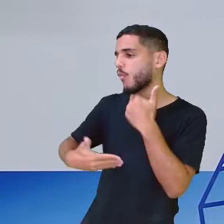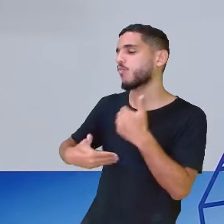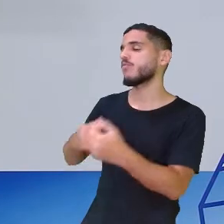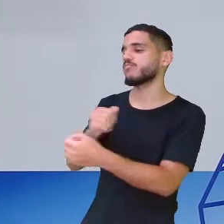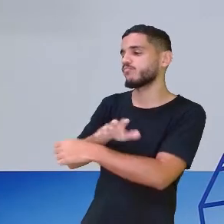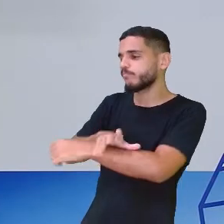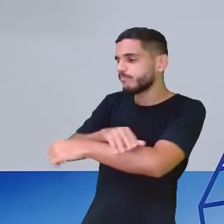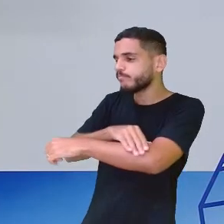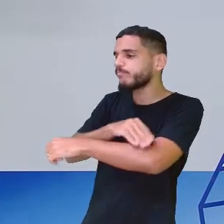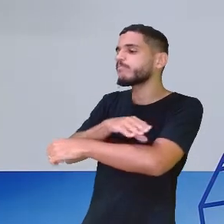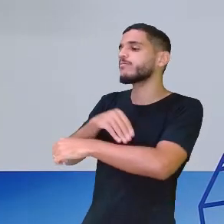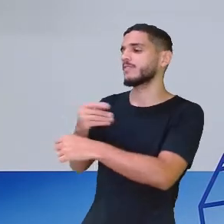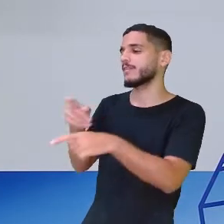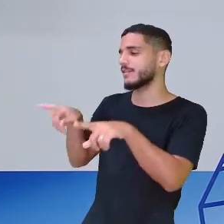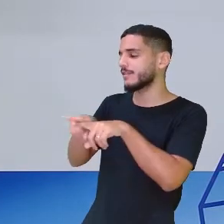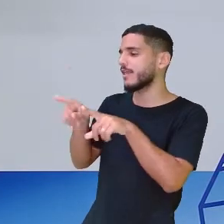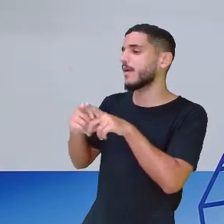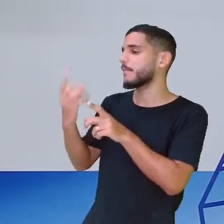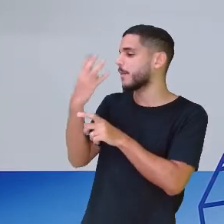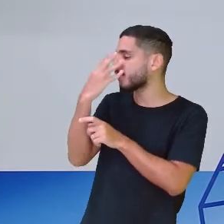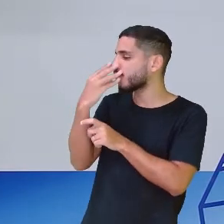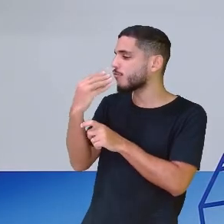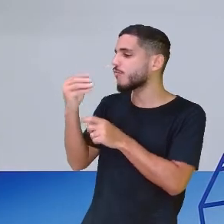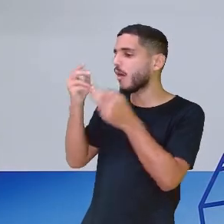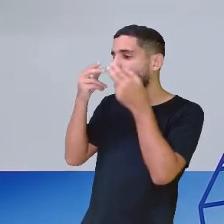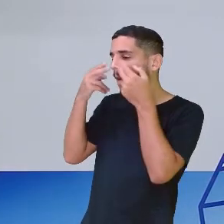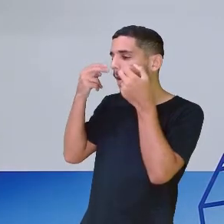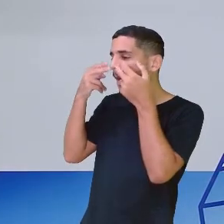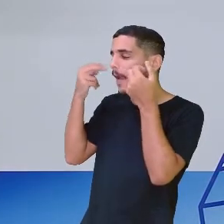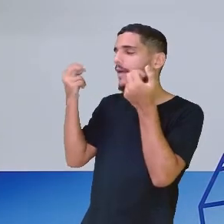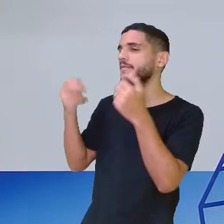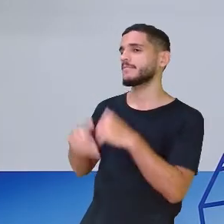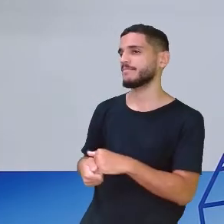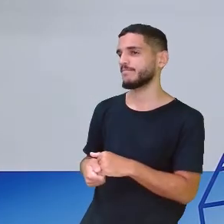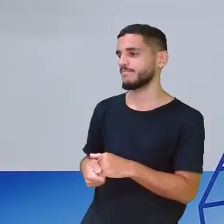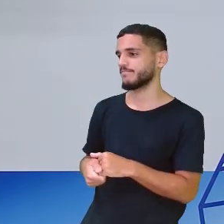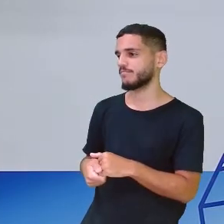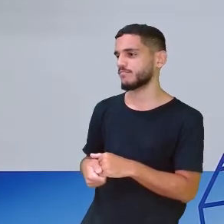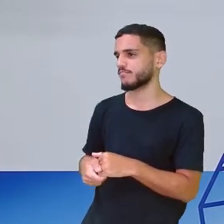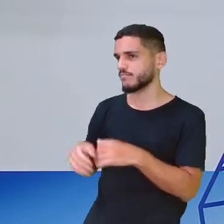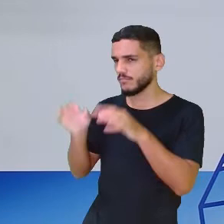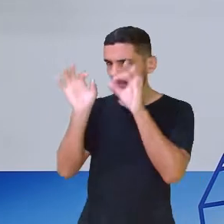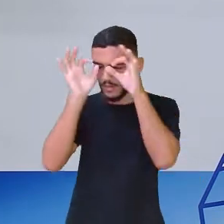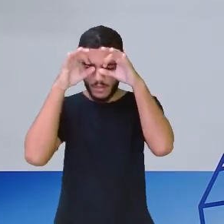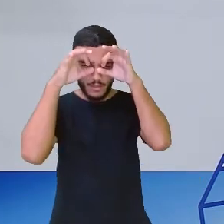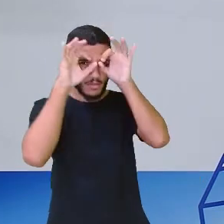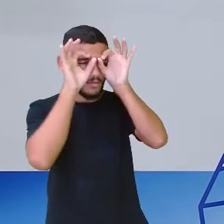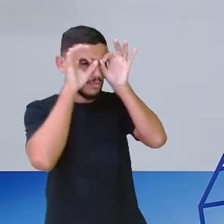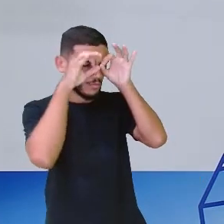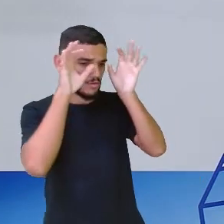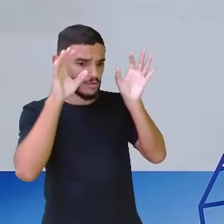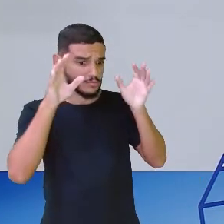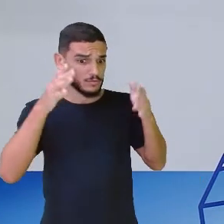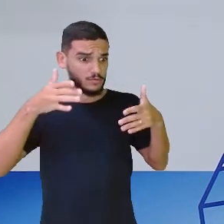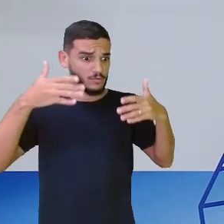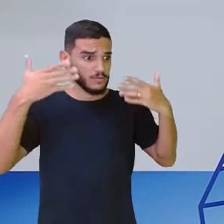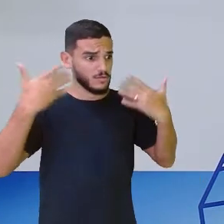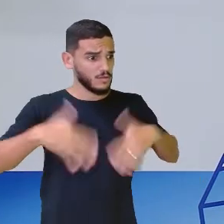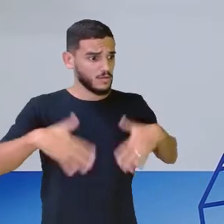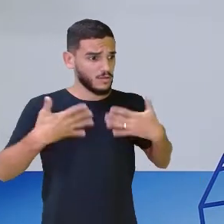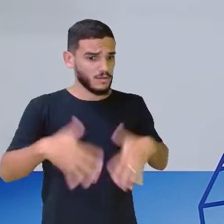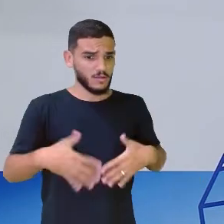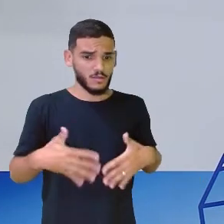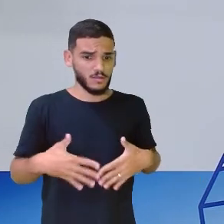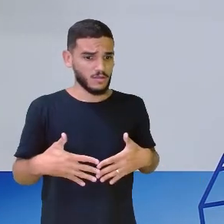no focinho. E a coruja... Ora, ora, não